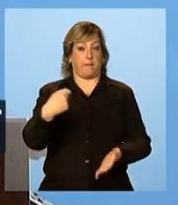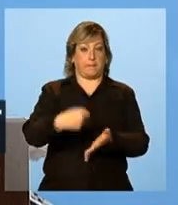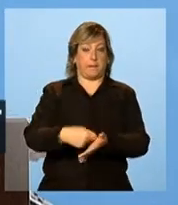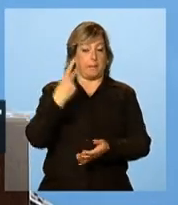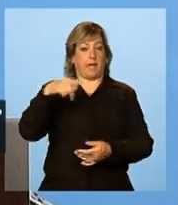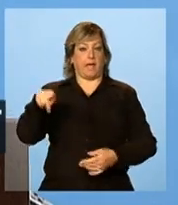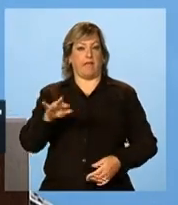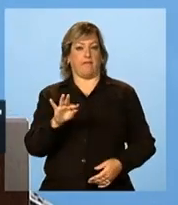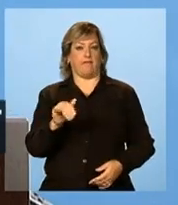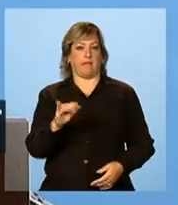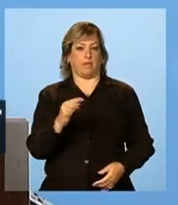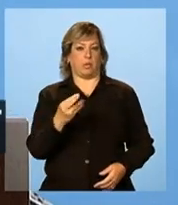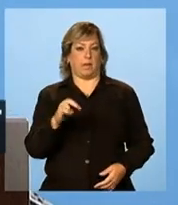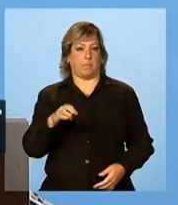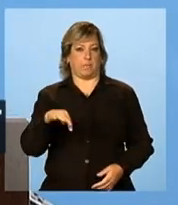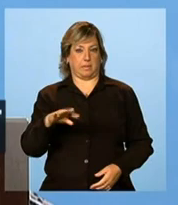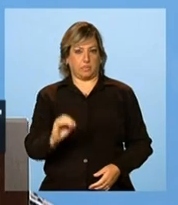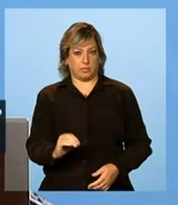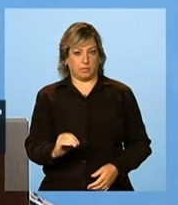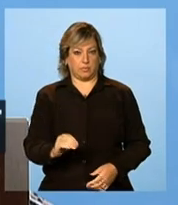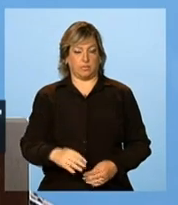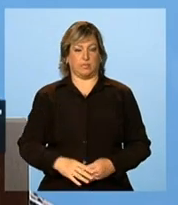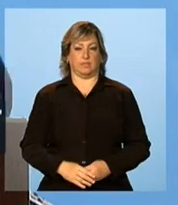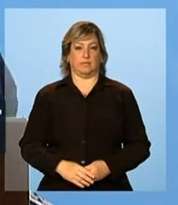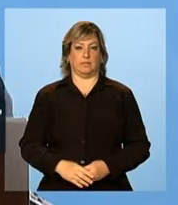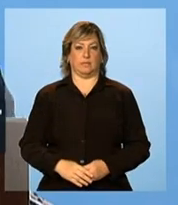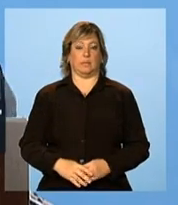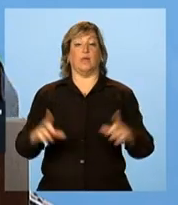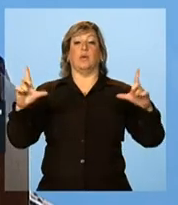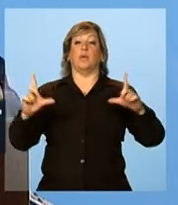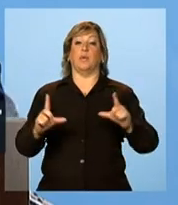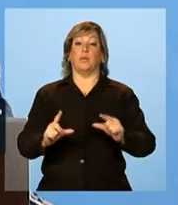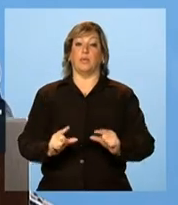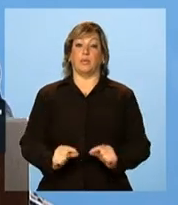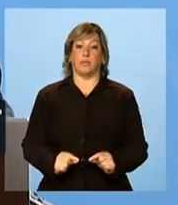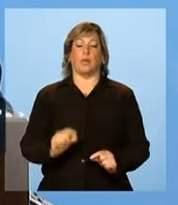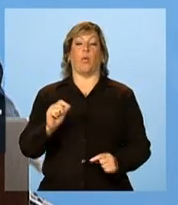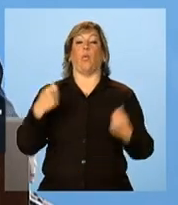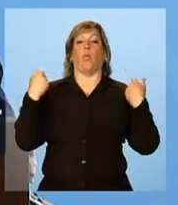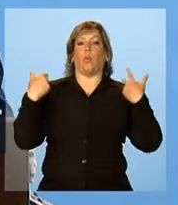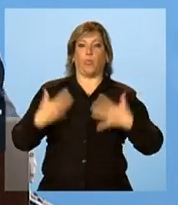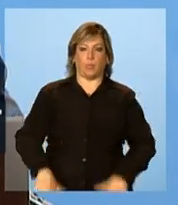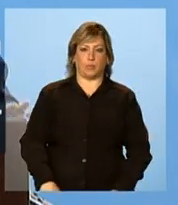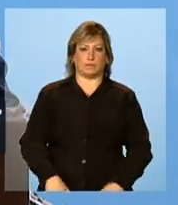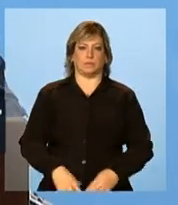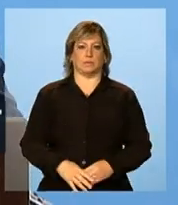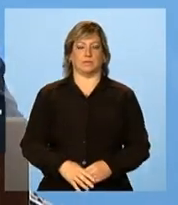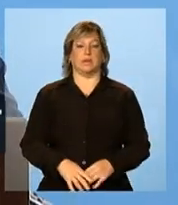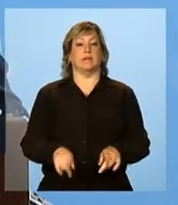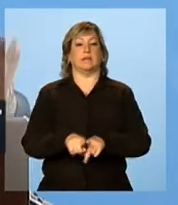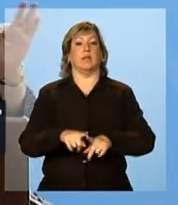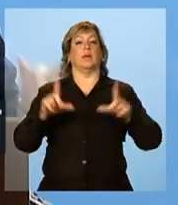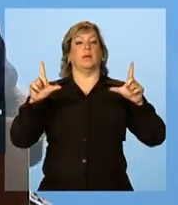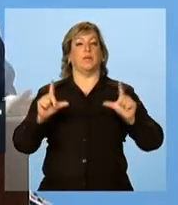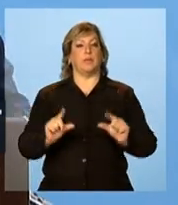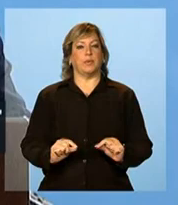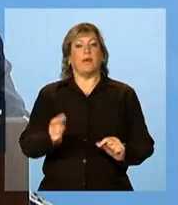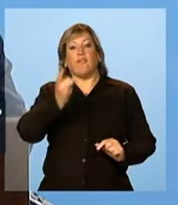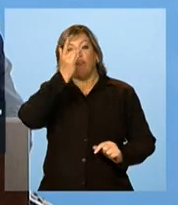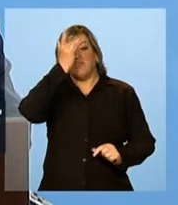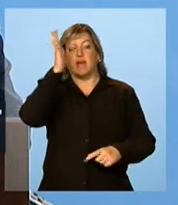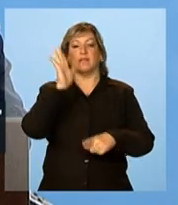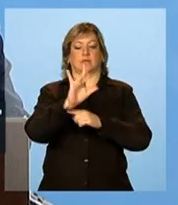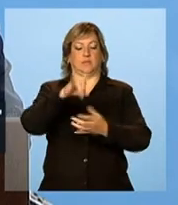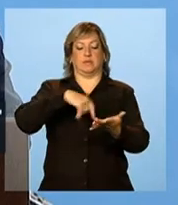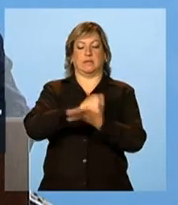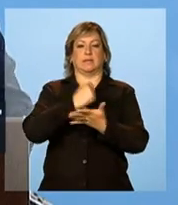o faturamento, reduz o custo e reduz e facilita a